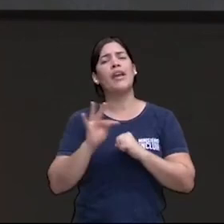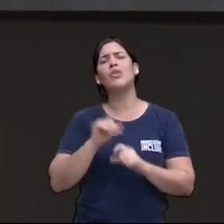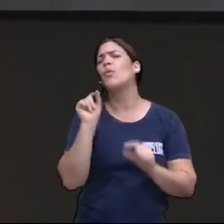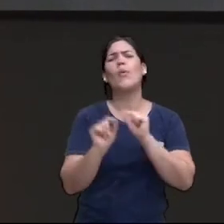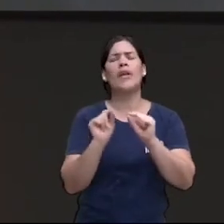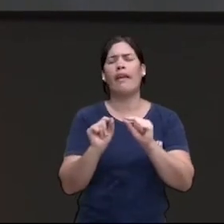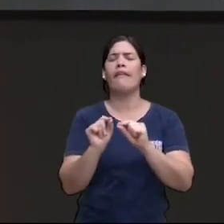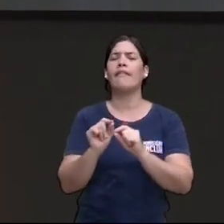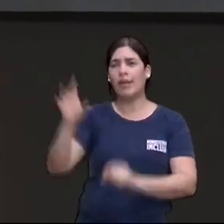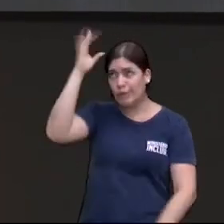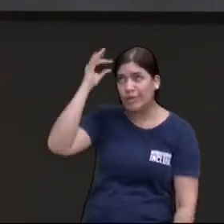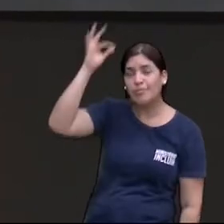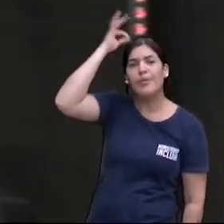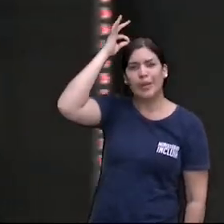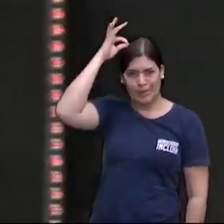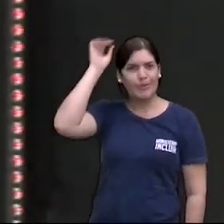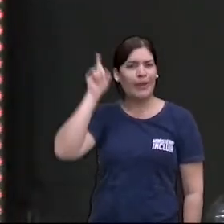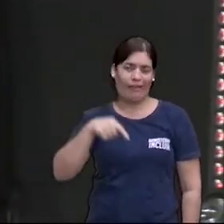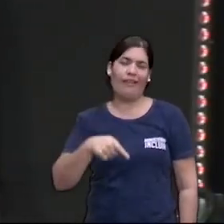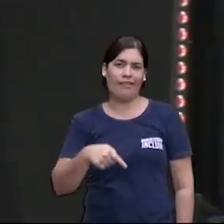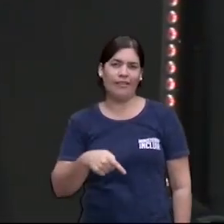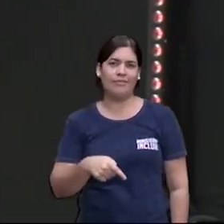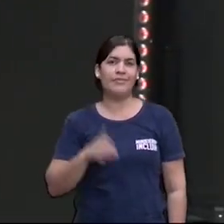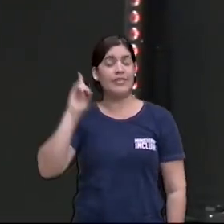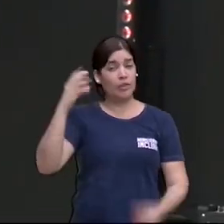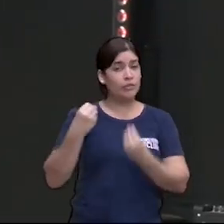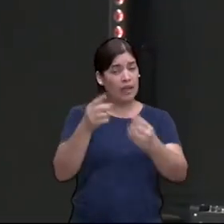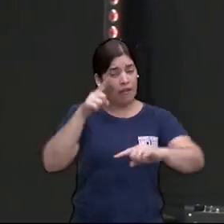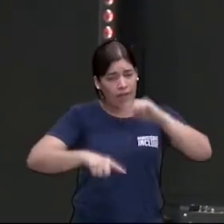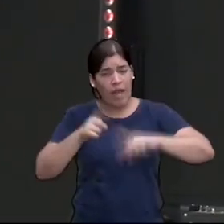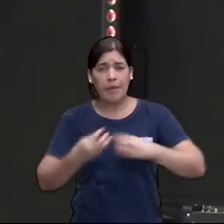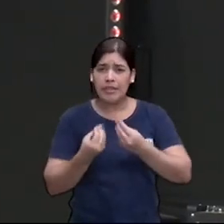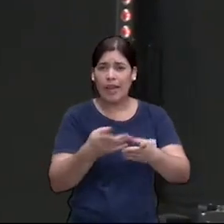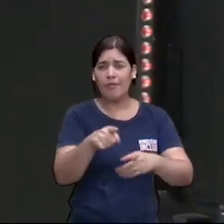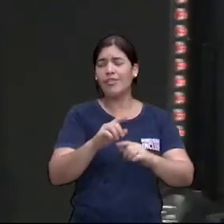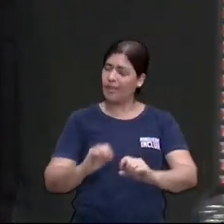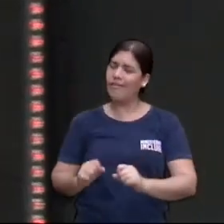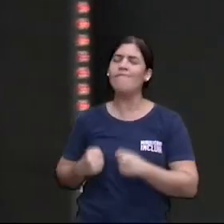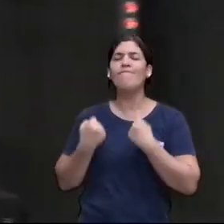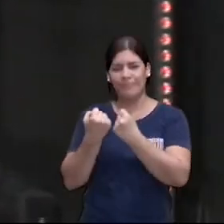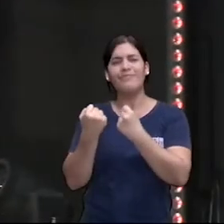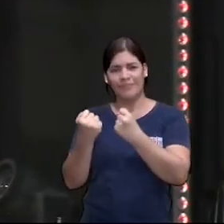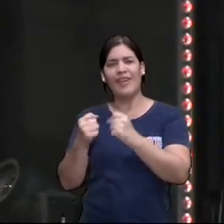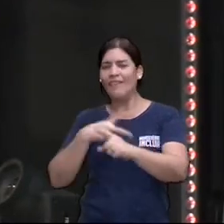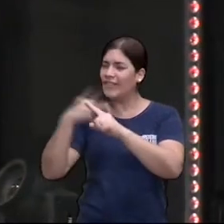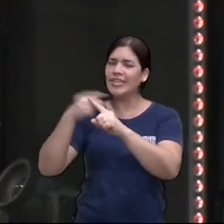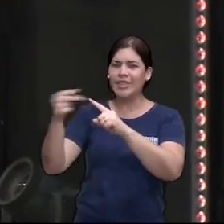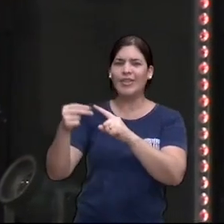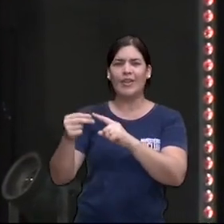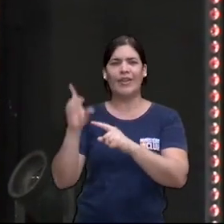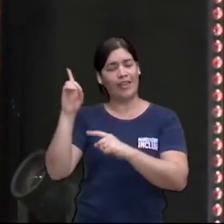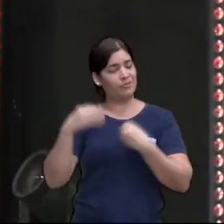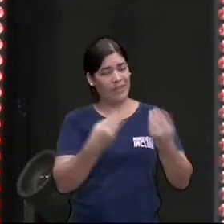de Deus. Aí Deus coloca todas as ferramentas para você prevalecer, ser vencedor. Aí